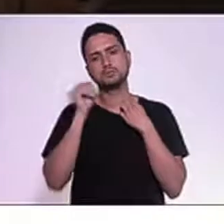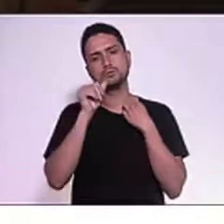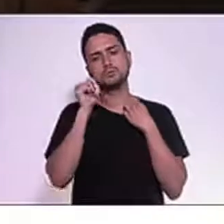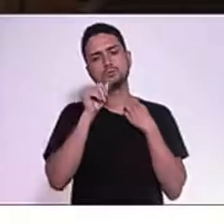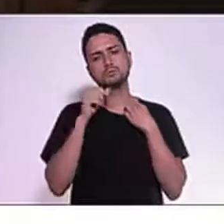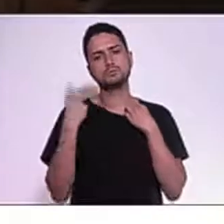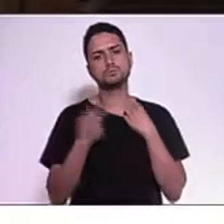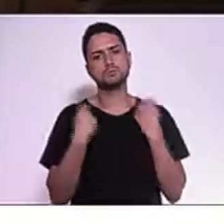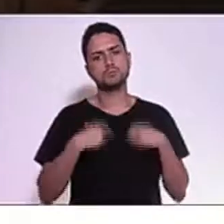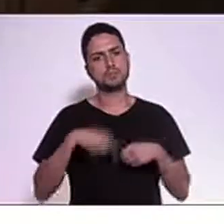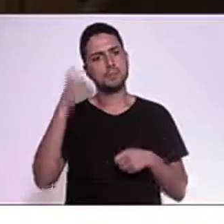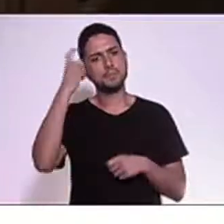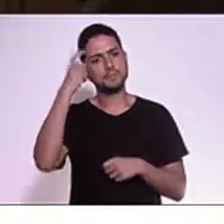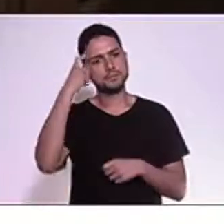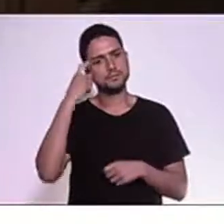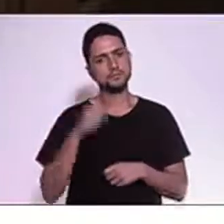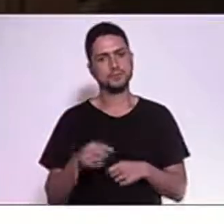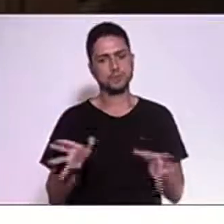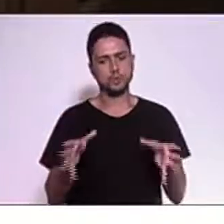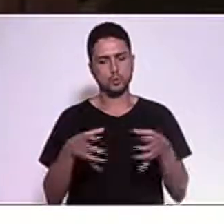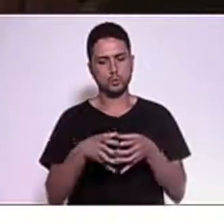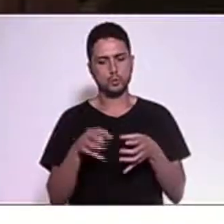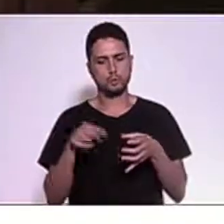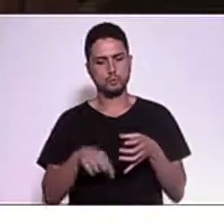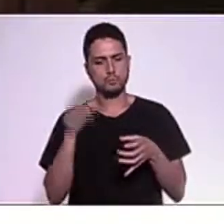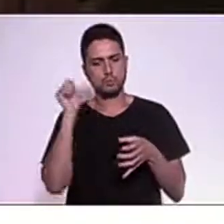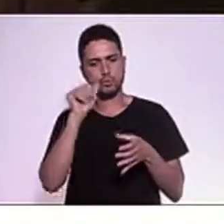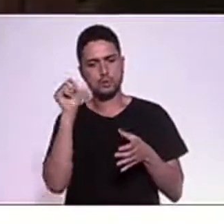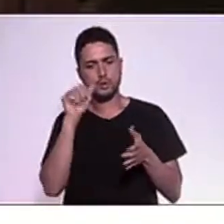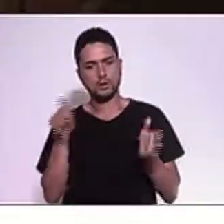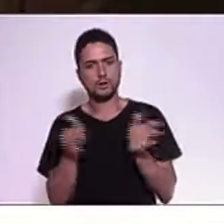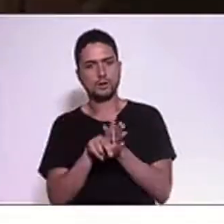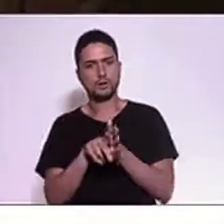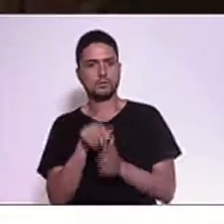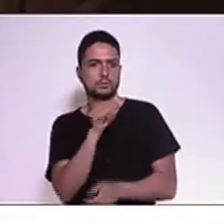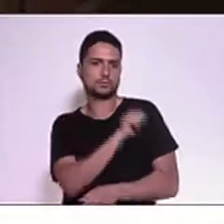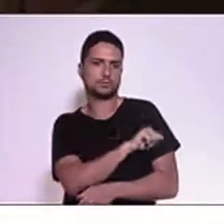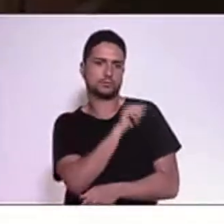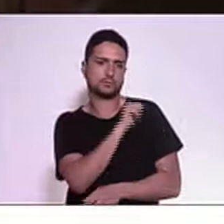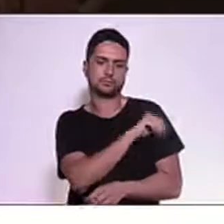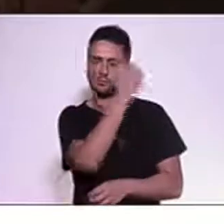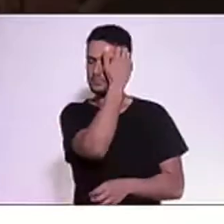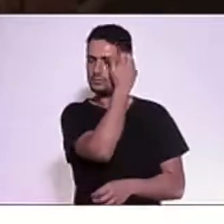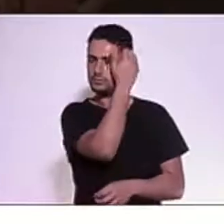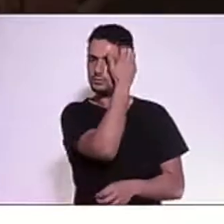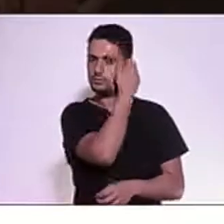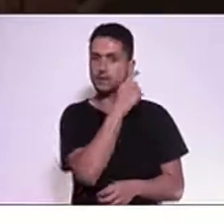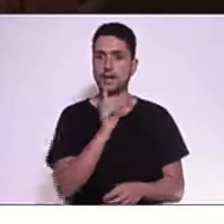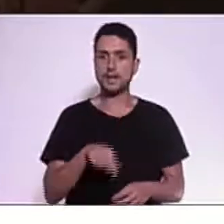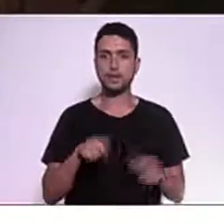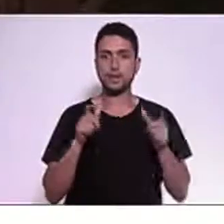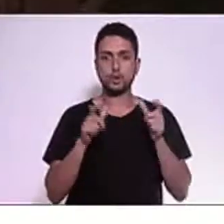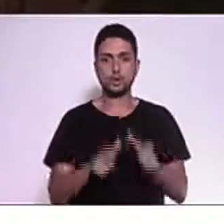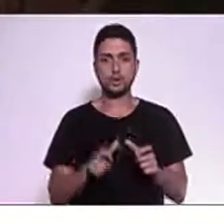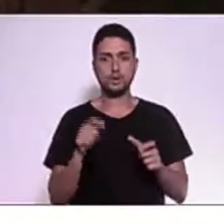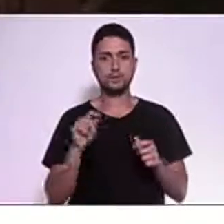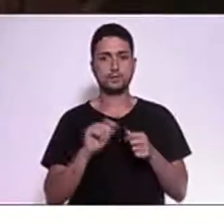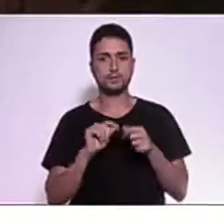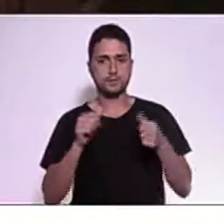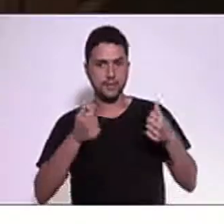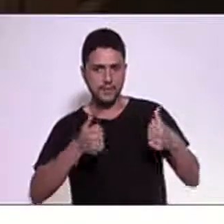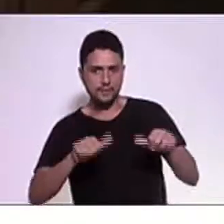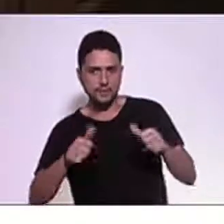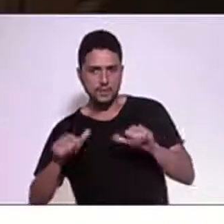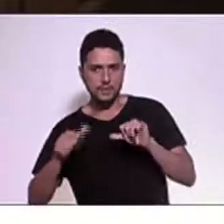o quanto que esse dossiê Mulher Fluminense é um lugar de fazer não só uma avaliação no